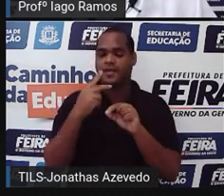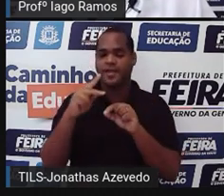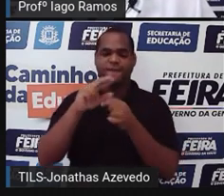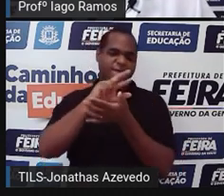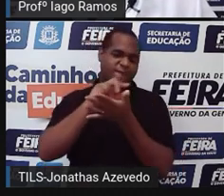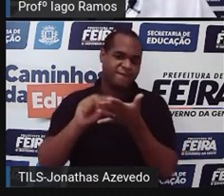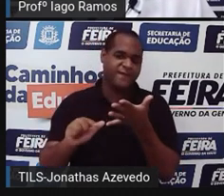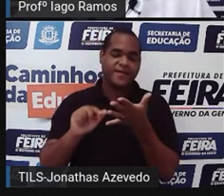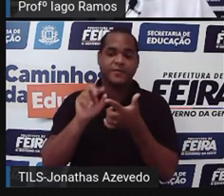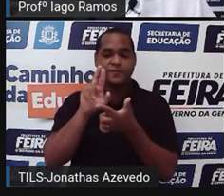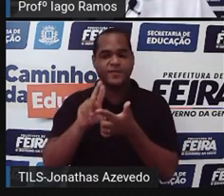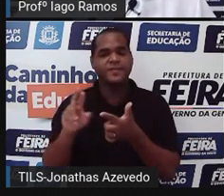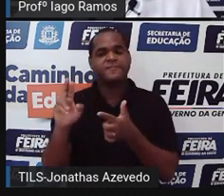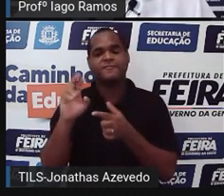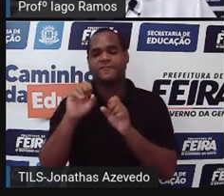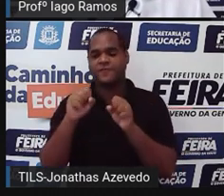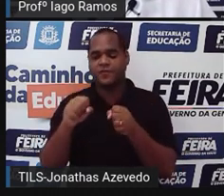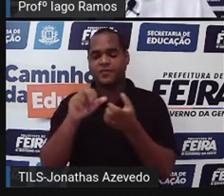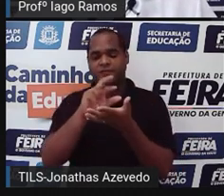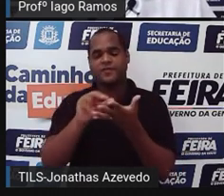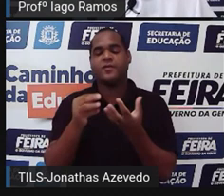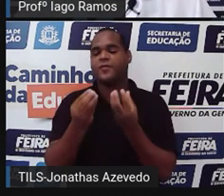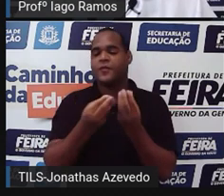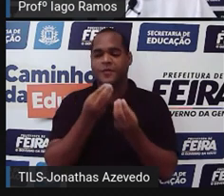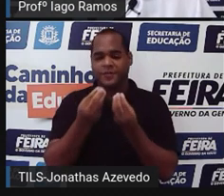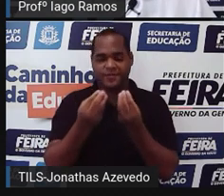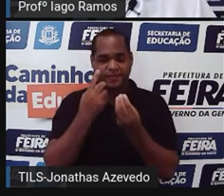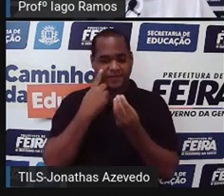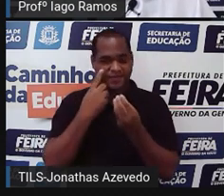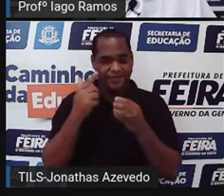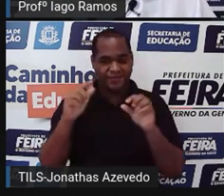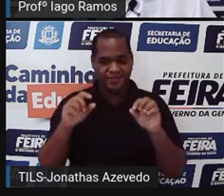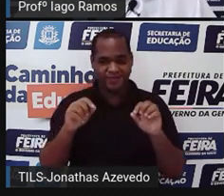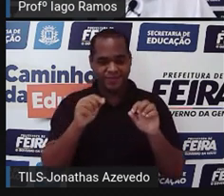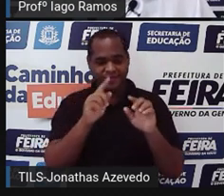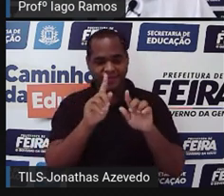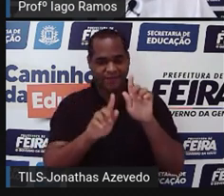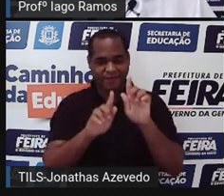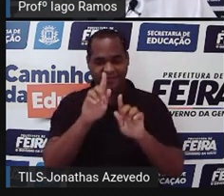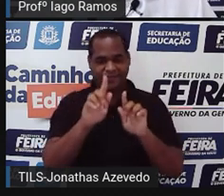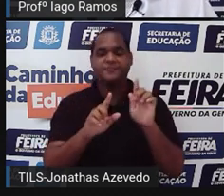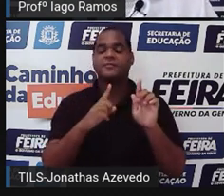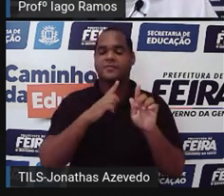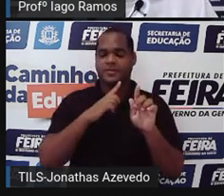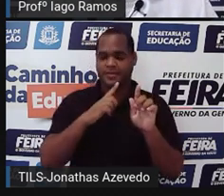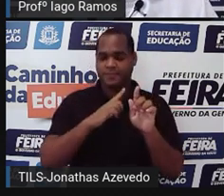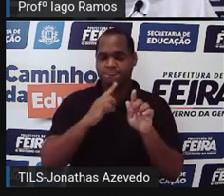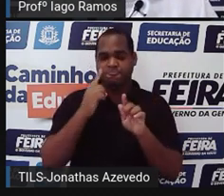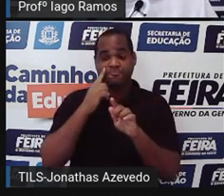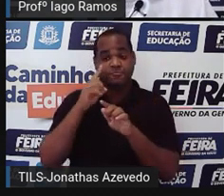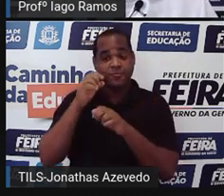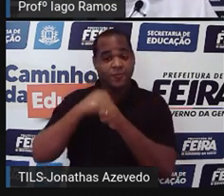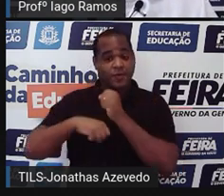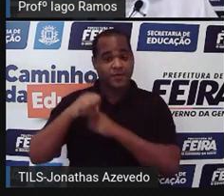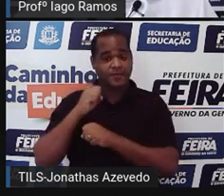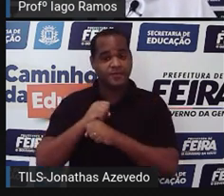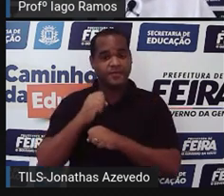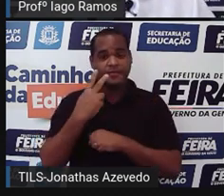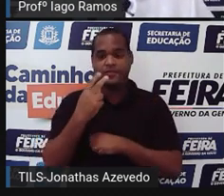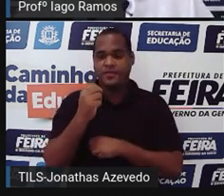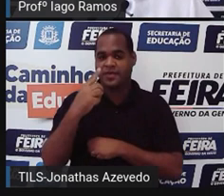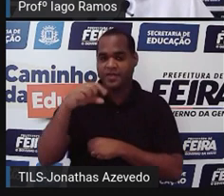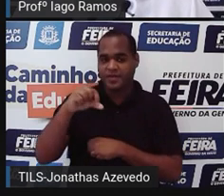mais usado? Vamos voltar no gráfico. E aí, quando a gente olha para o gráfico, a gente vê que tanto no ano de 2019,